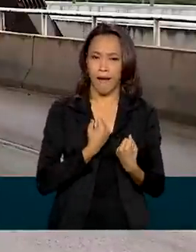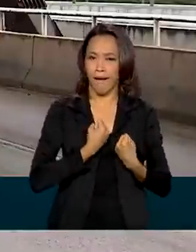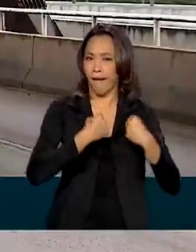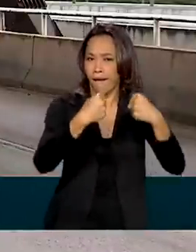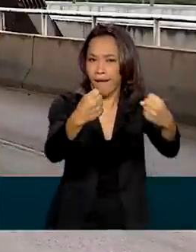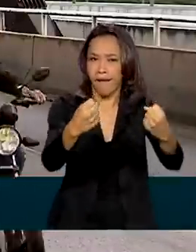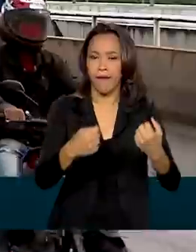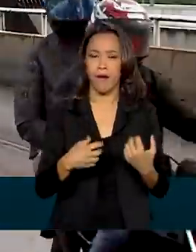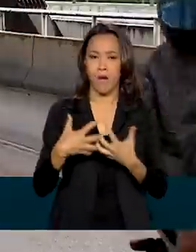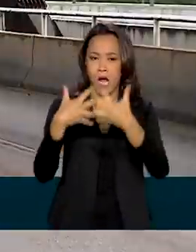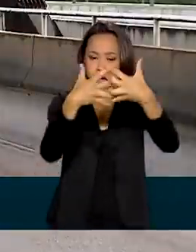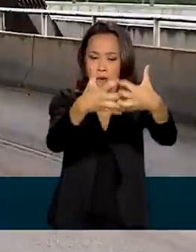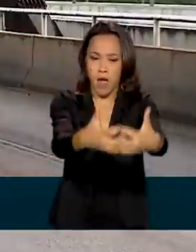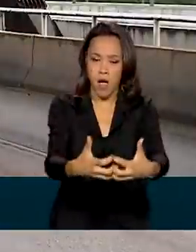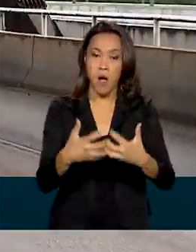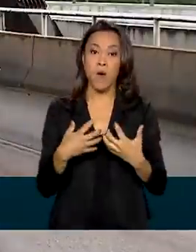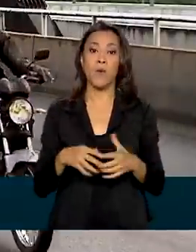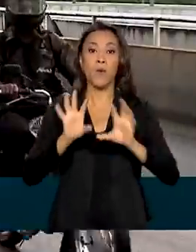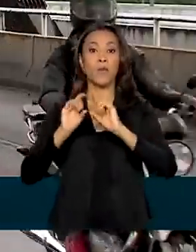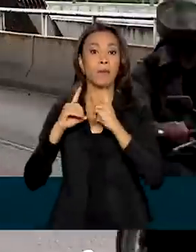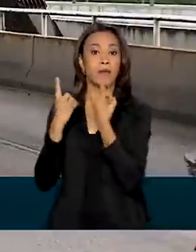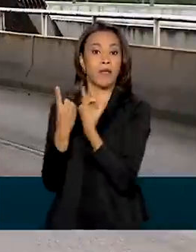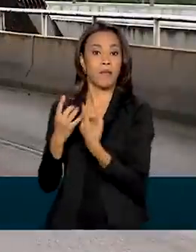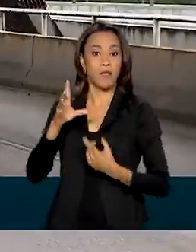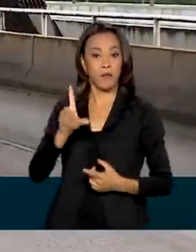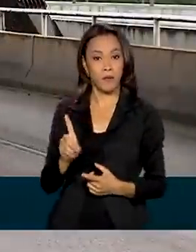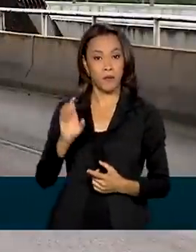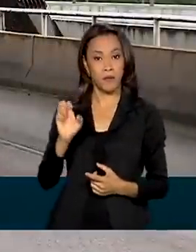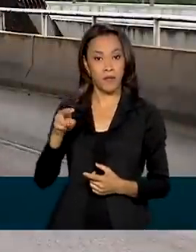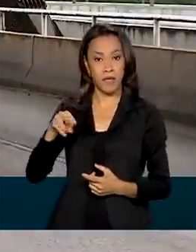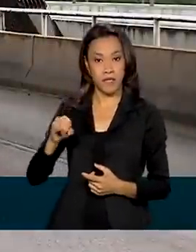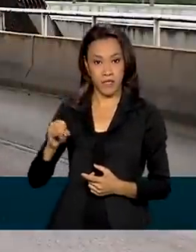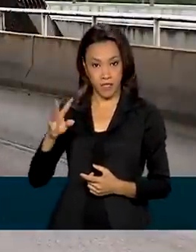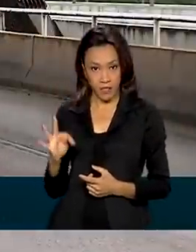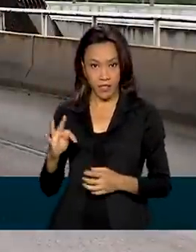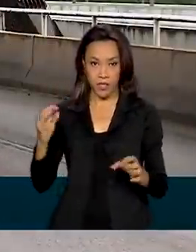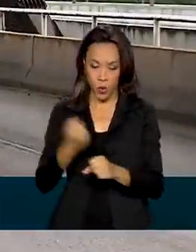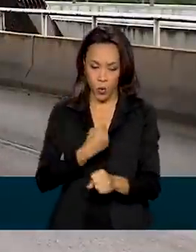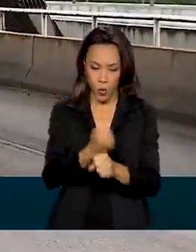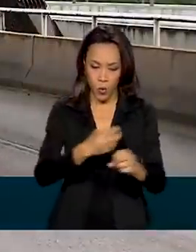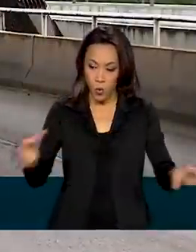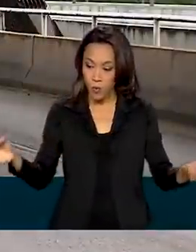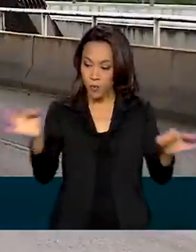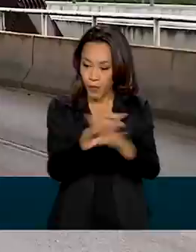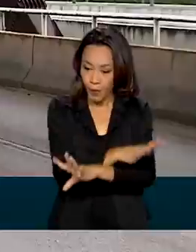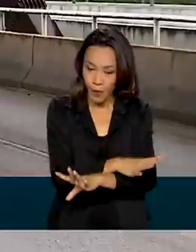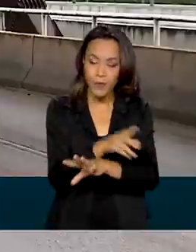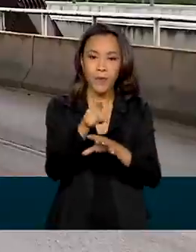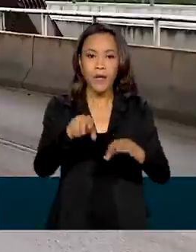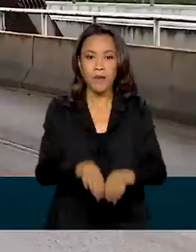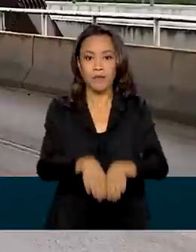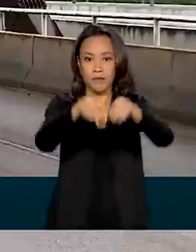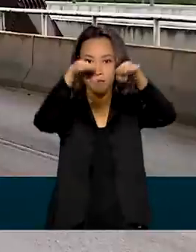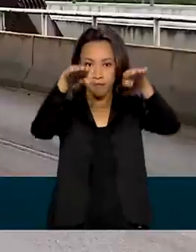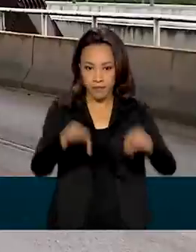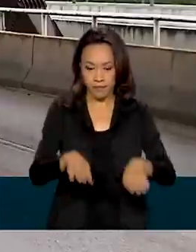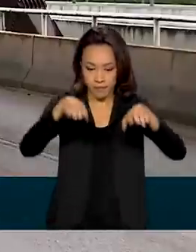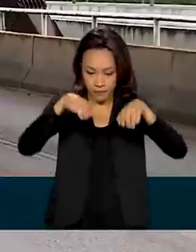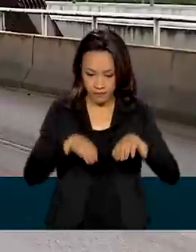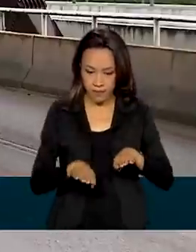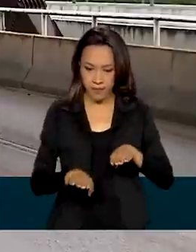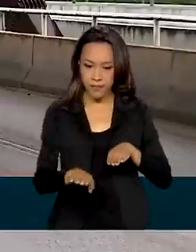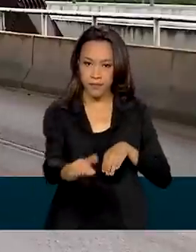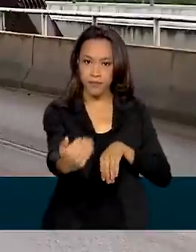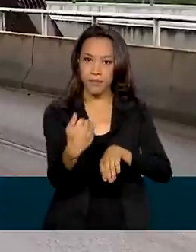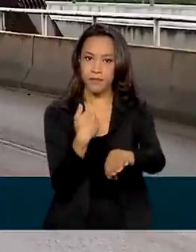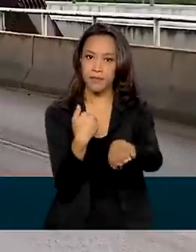aqui todo dia, o DENIT encerrou uma obra há muito esperada pela população daqui. A duplicação desse trecho da BR